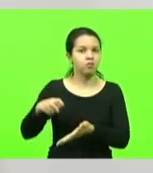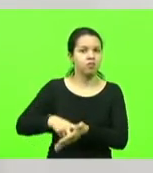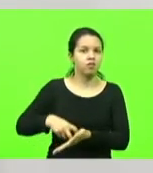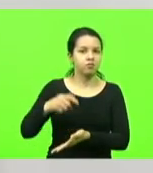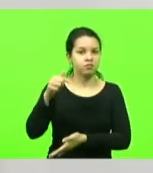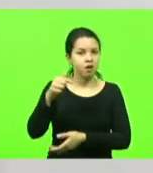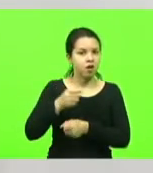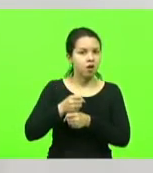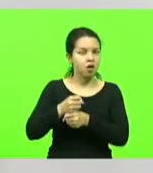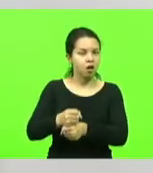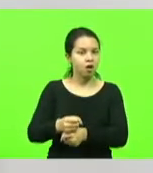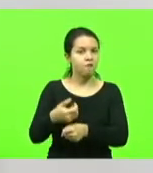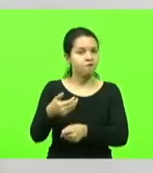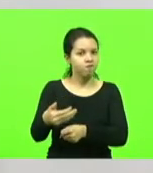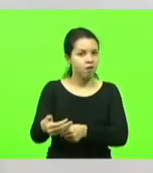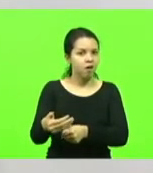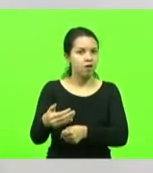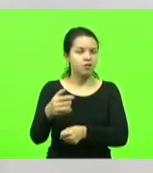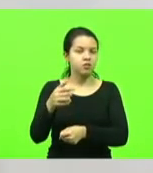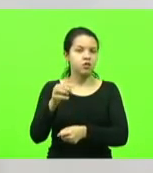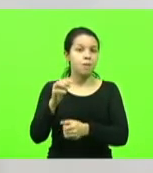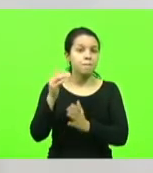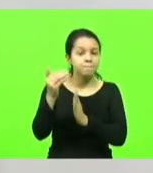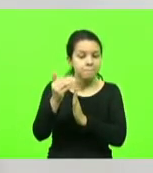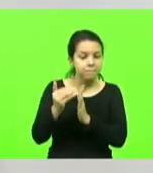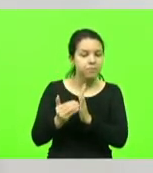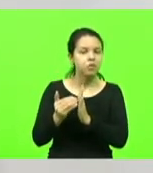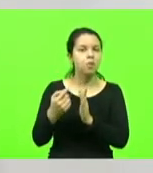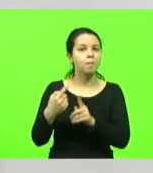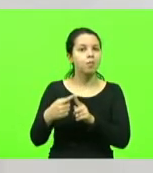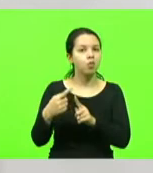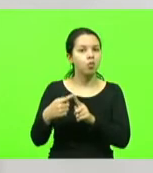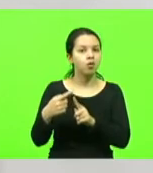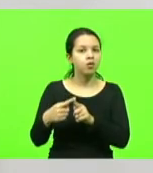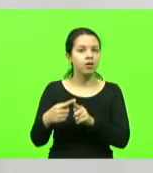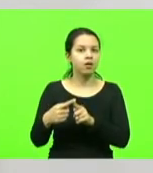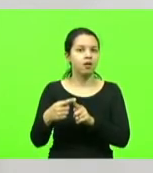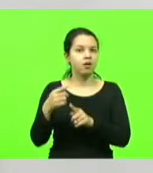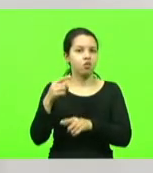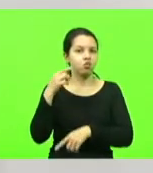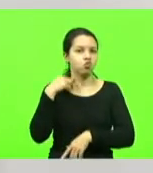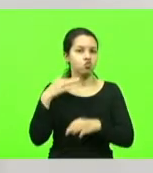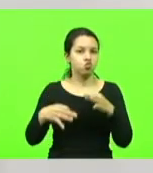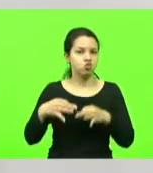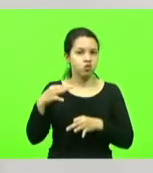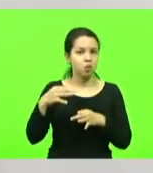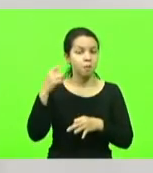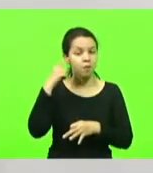porque o juiz entendeu que o presídio está em más condições.